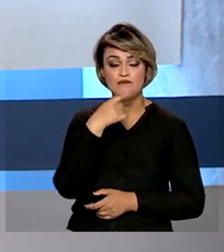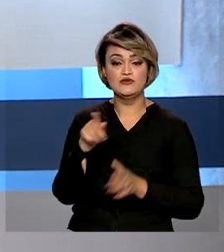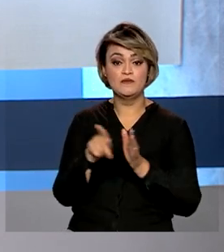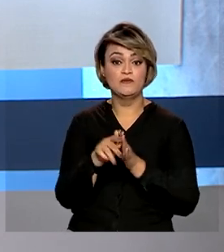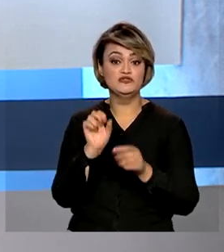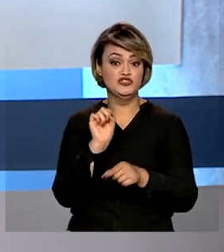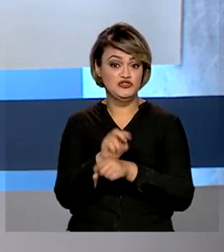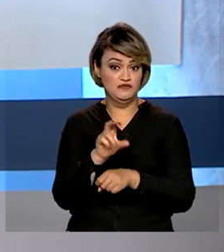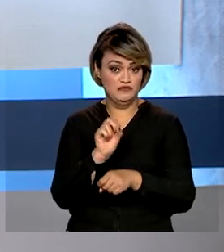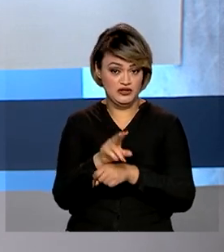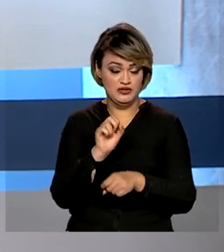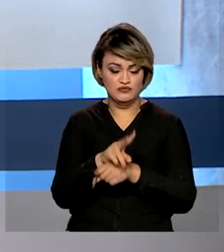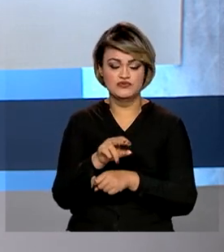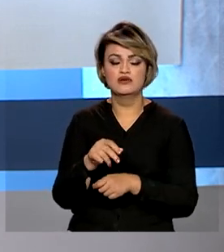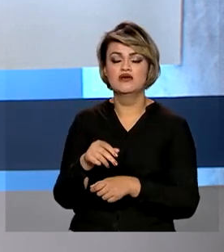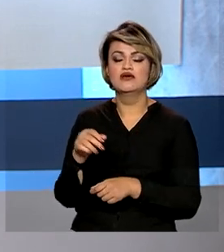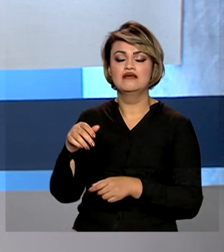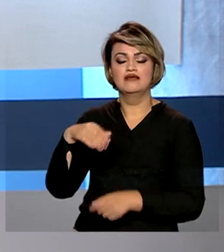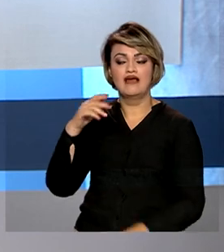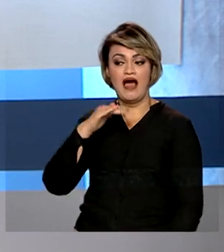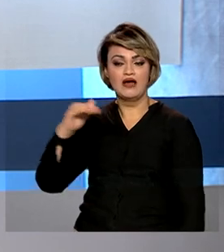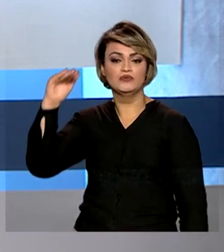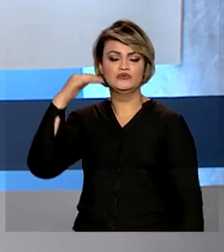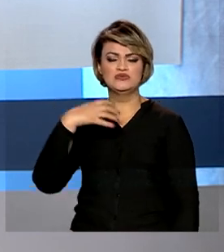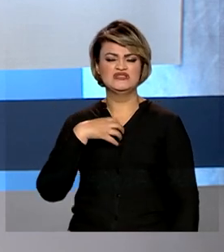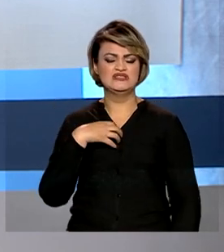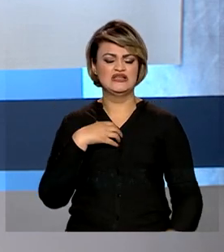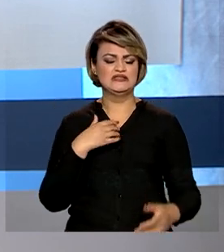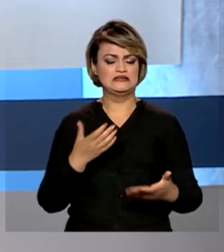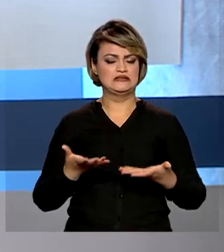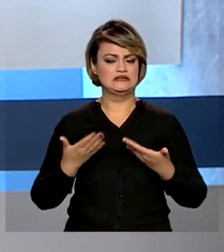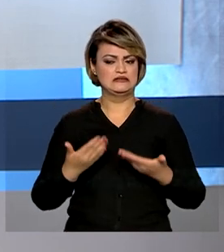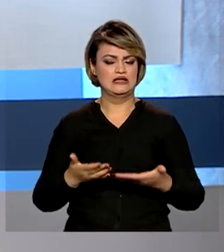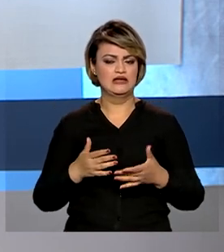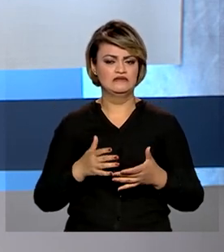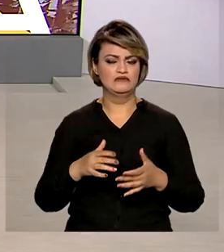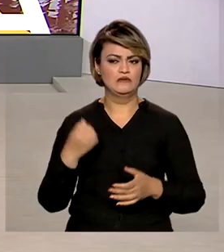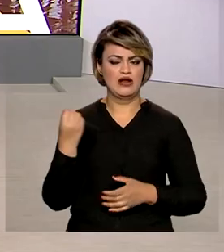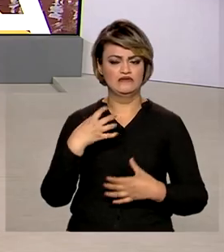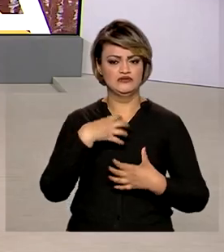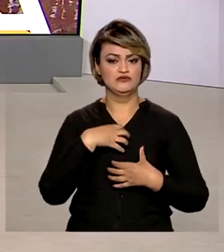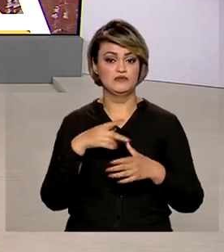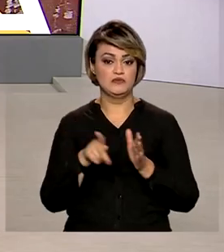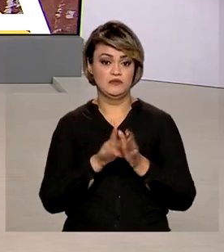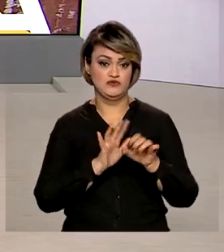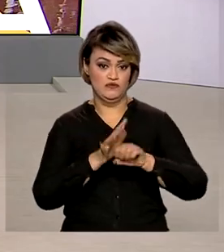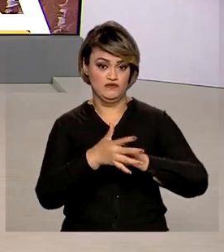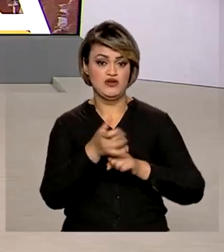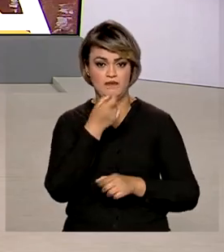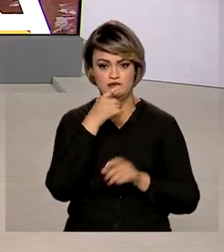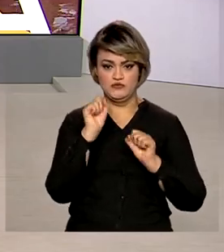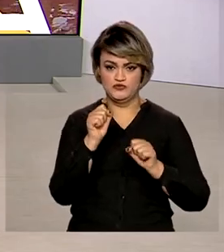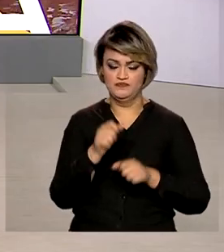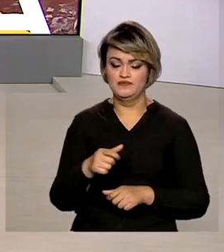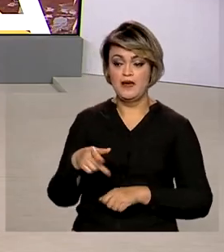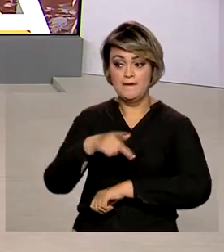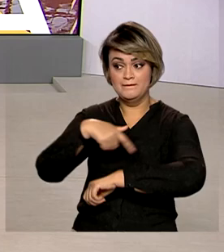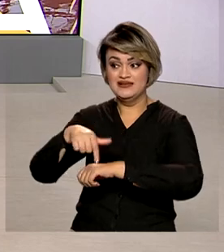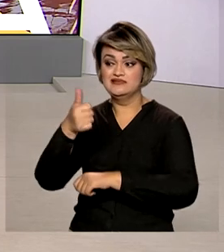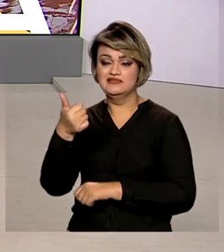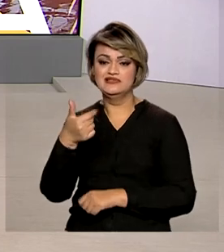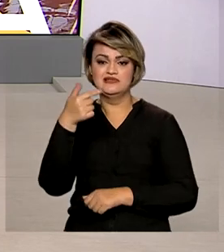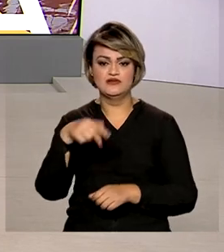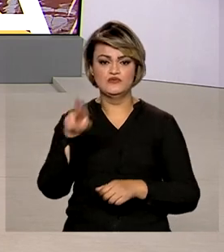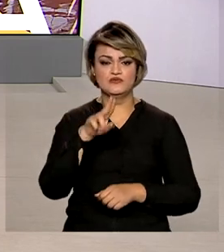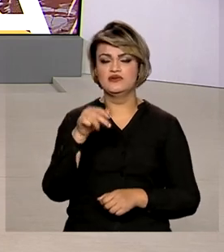uso oral indicado para adultos com sintomas leves e moderados de covid-19. Em uso em 17 países